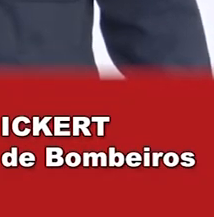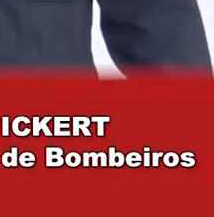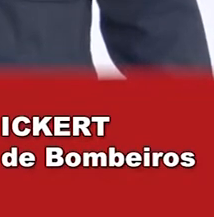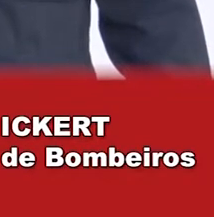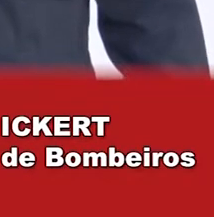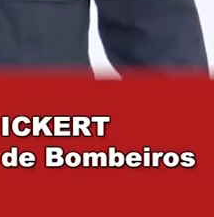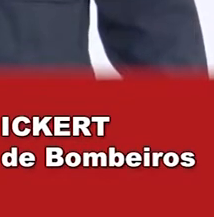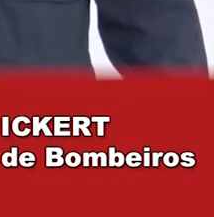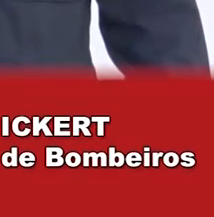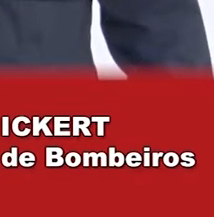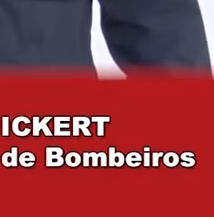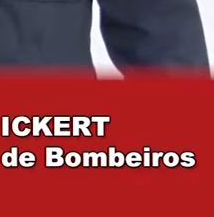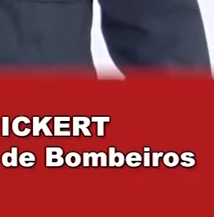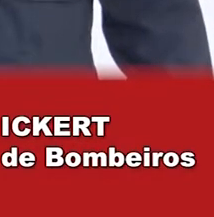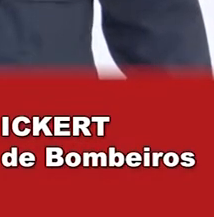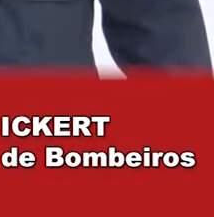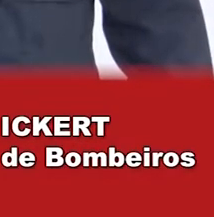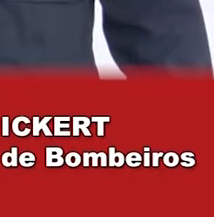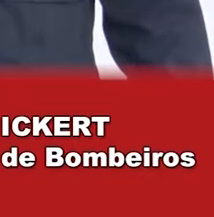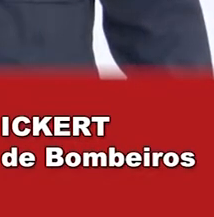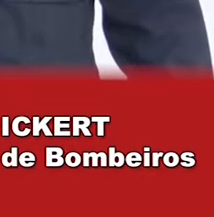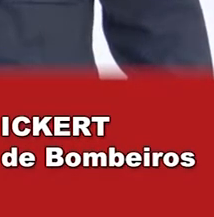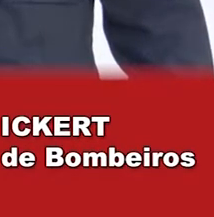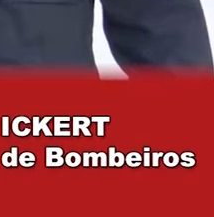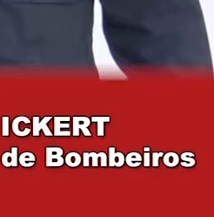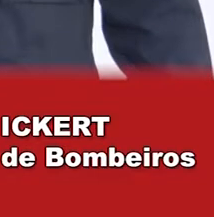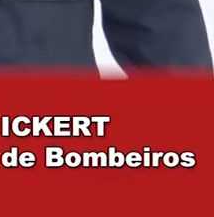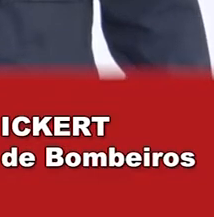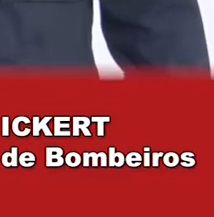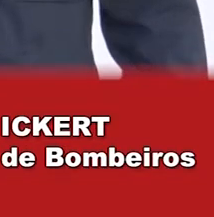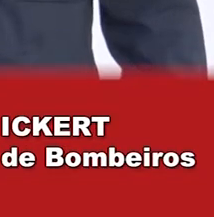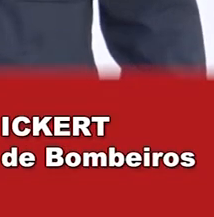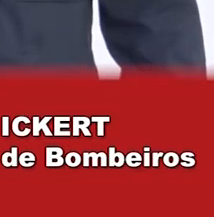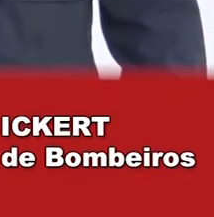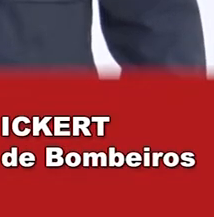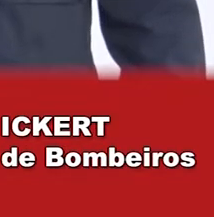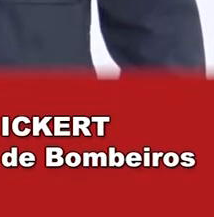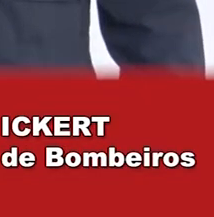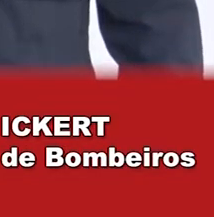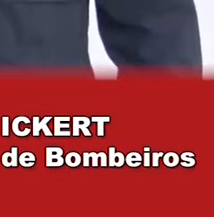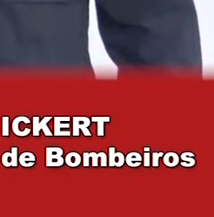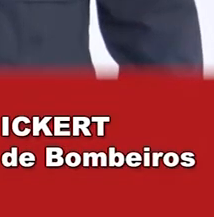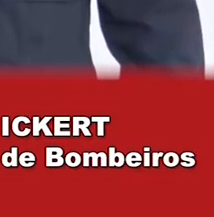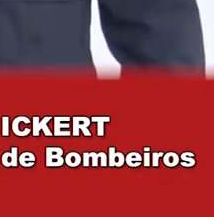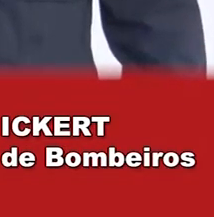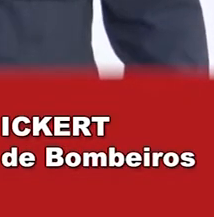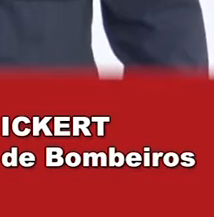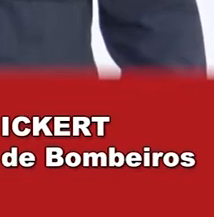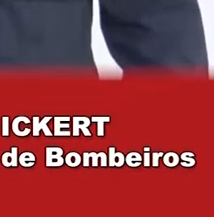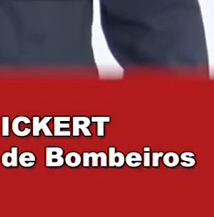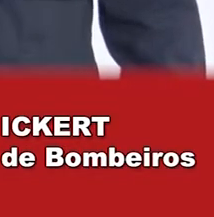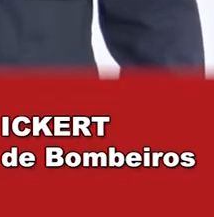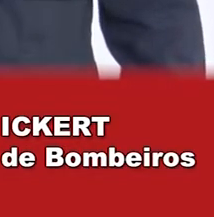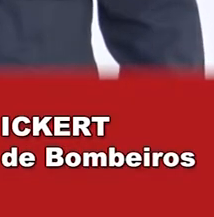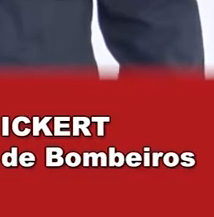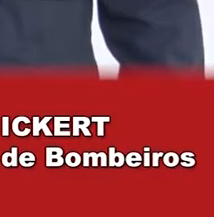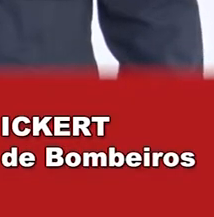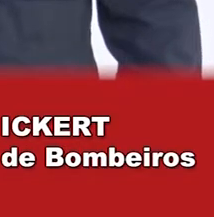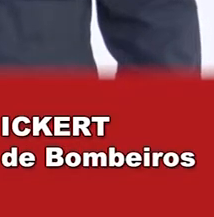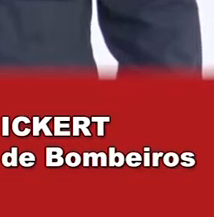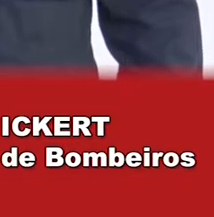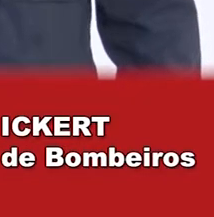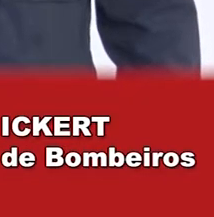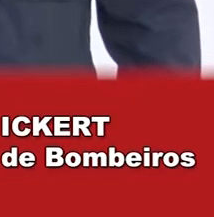Em nossas residências, também devemos ter muito cuidado, ainda mais agora, chegando o inverno, onde vários